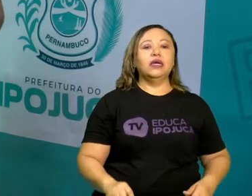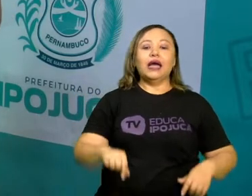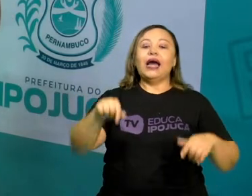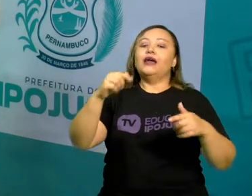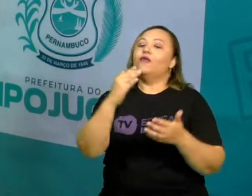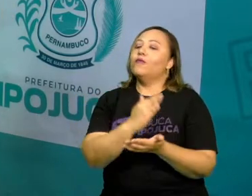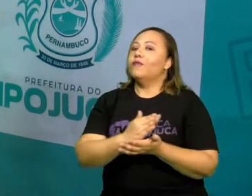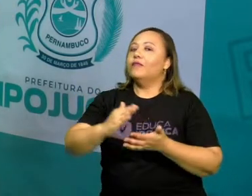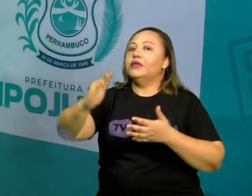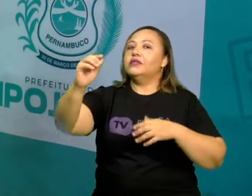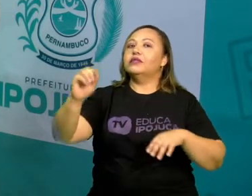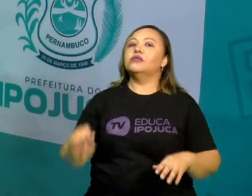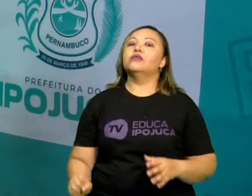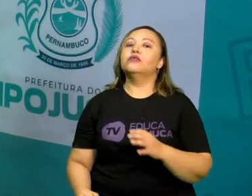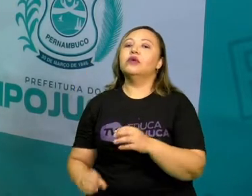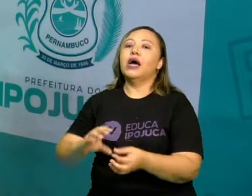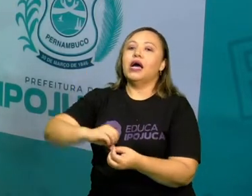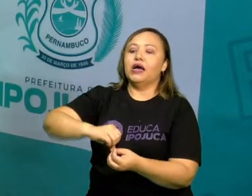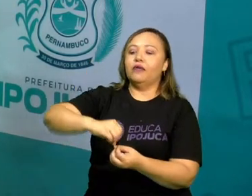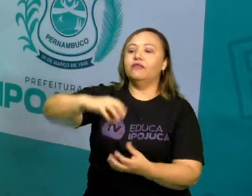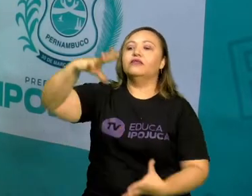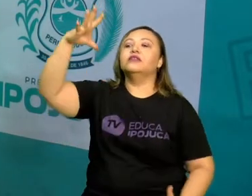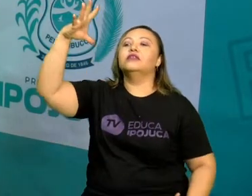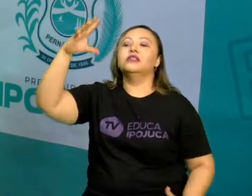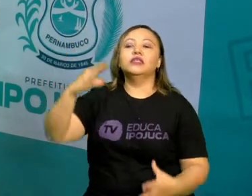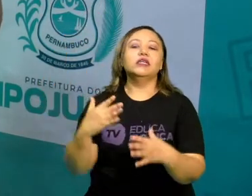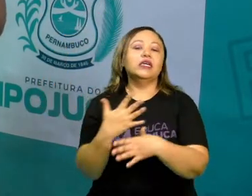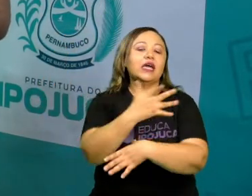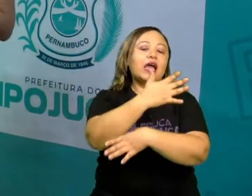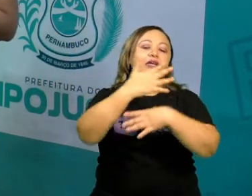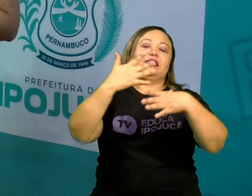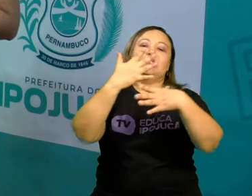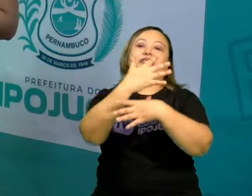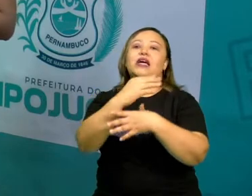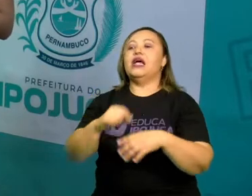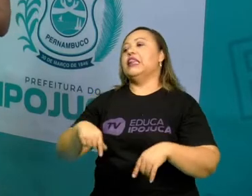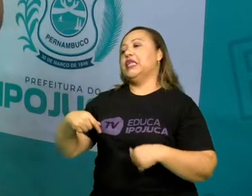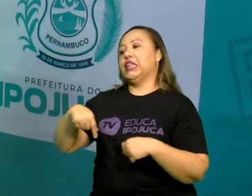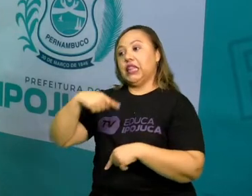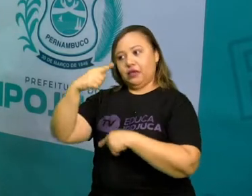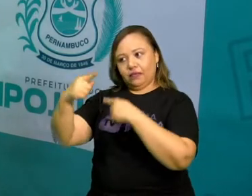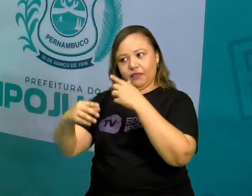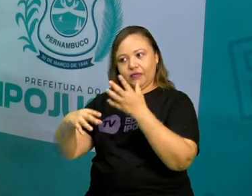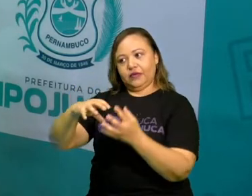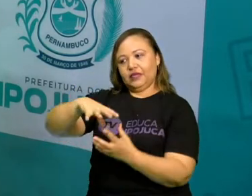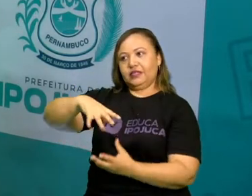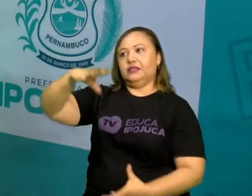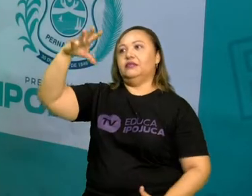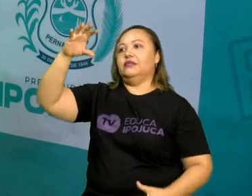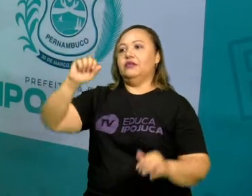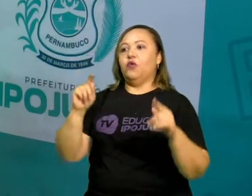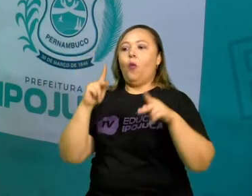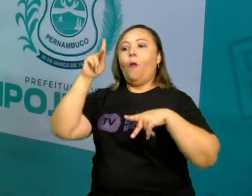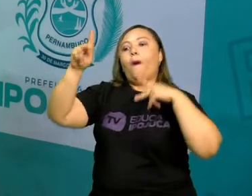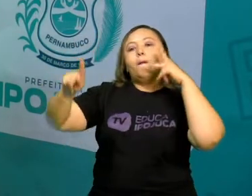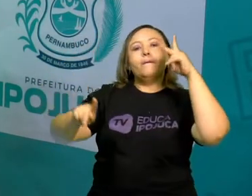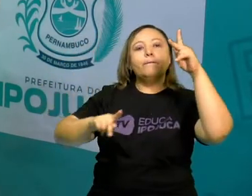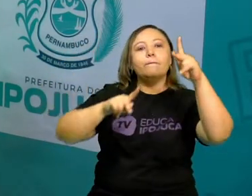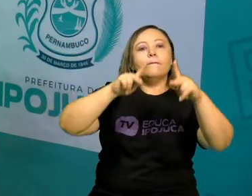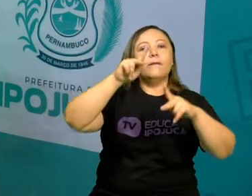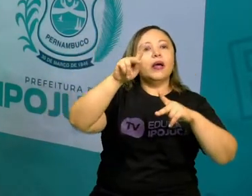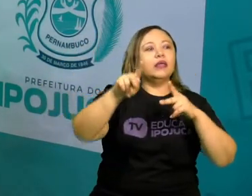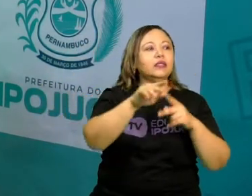cidades. E com as cidades, nasceu também a nação de política e também do governo. Com o tempo,